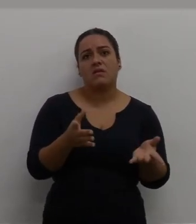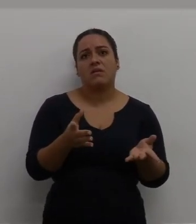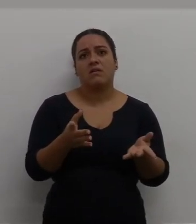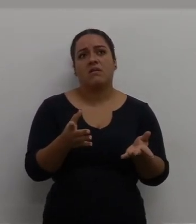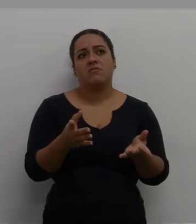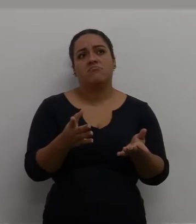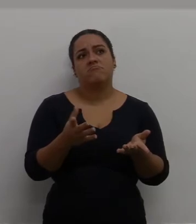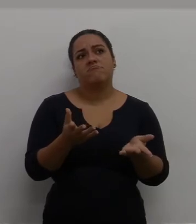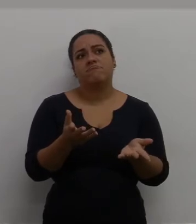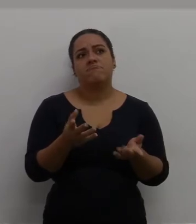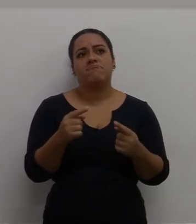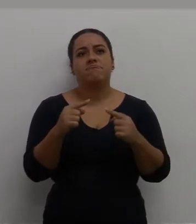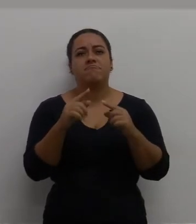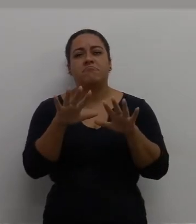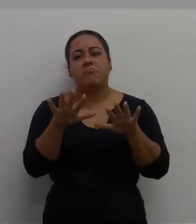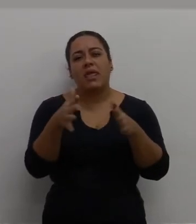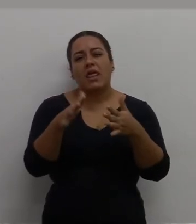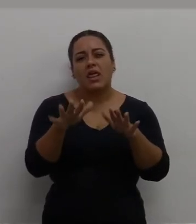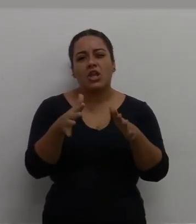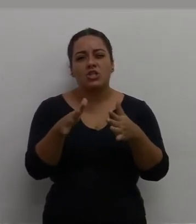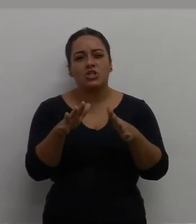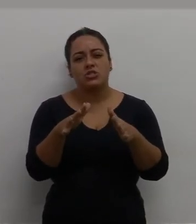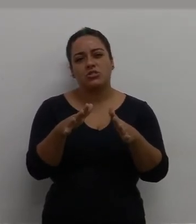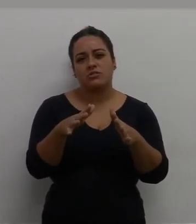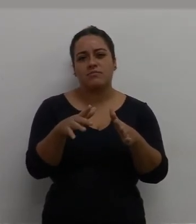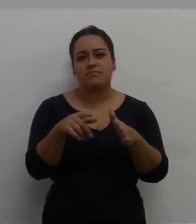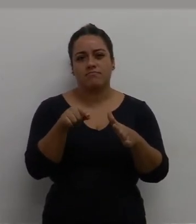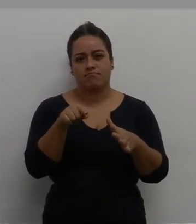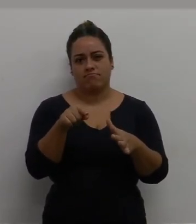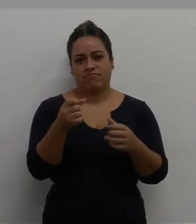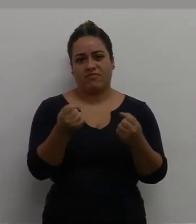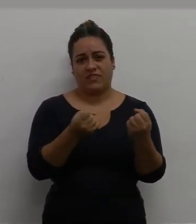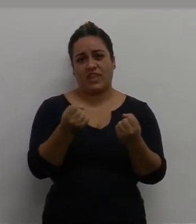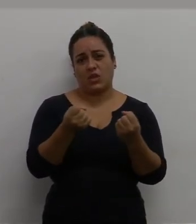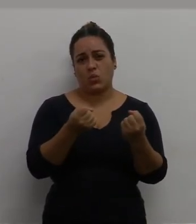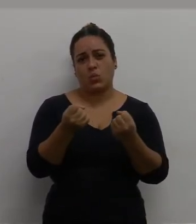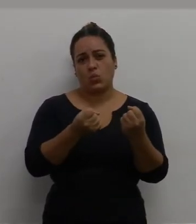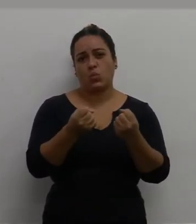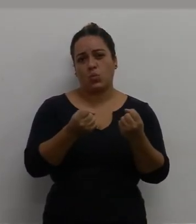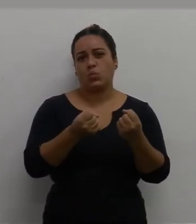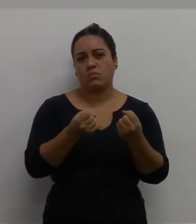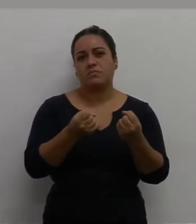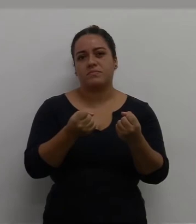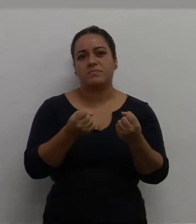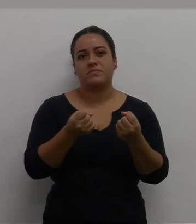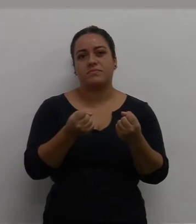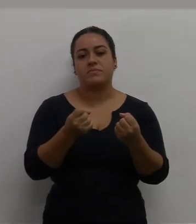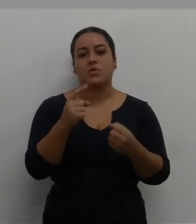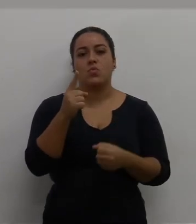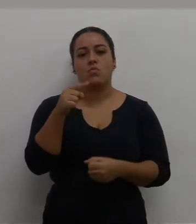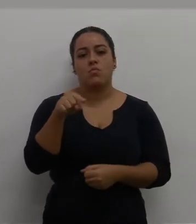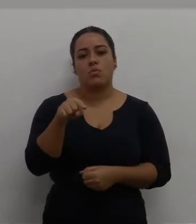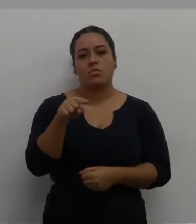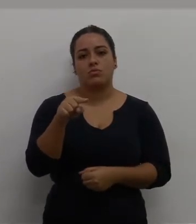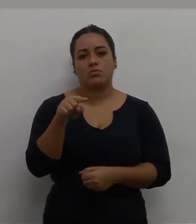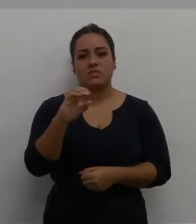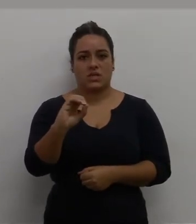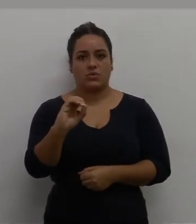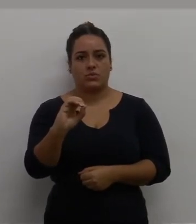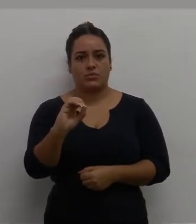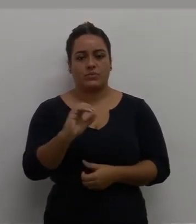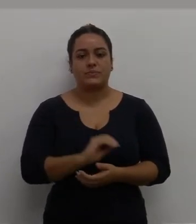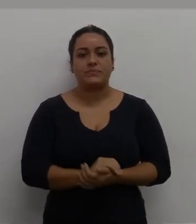Autonomia, média, T, um veículo, 1